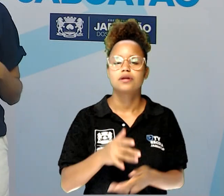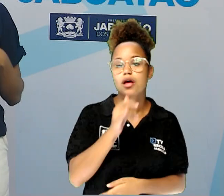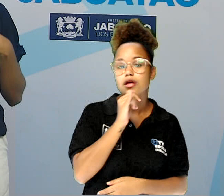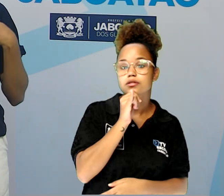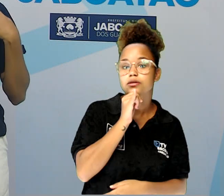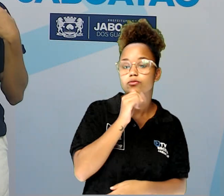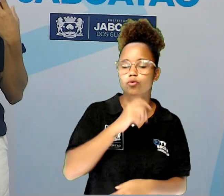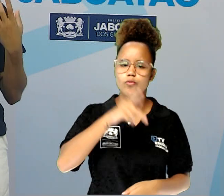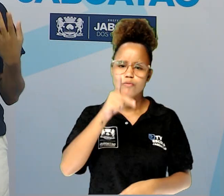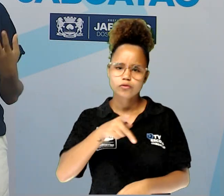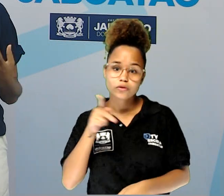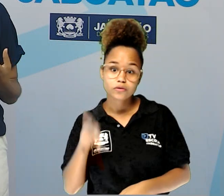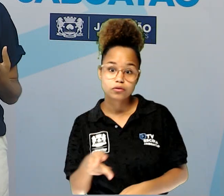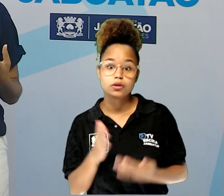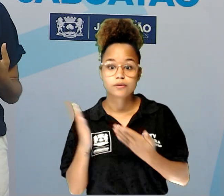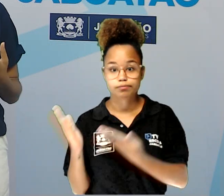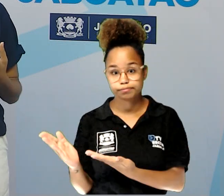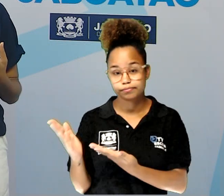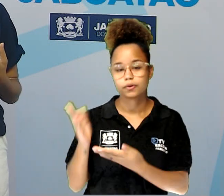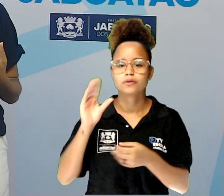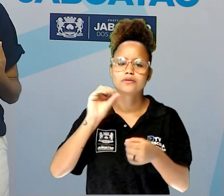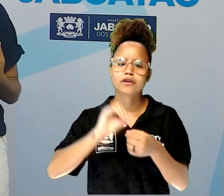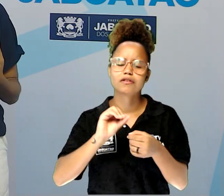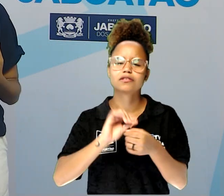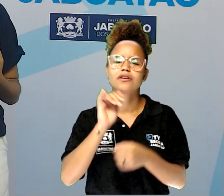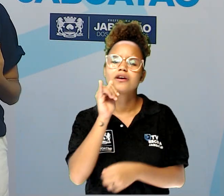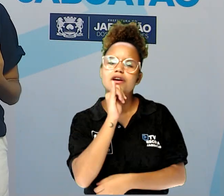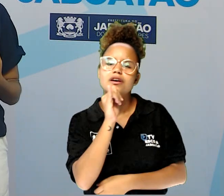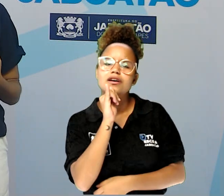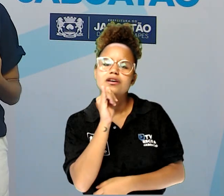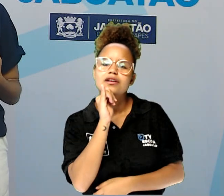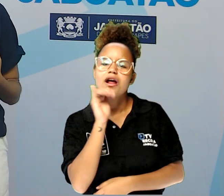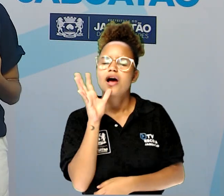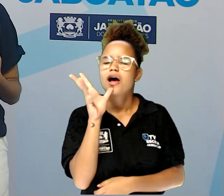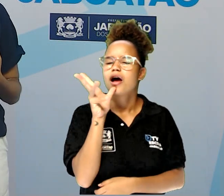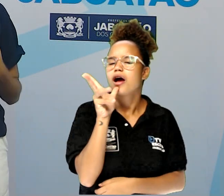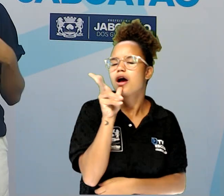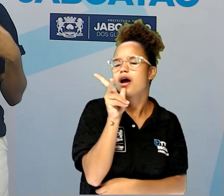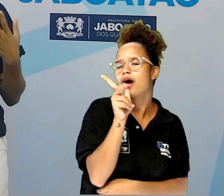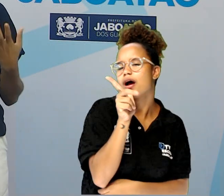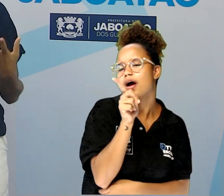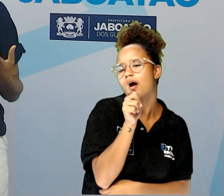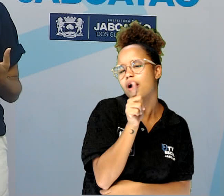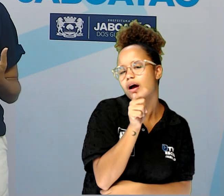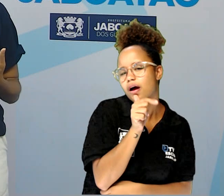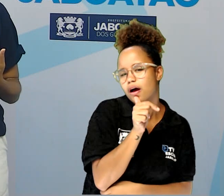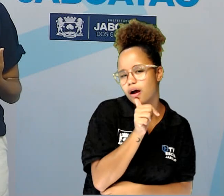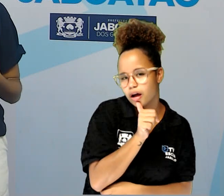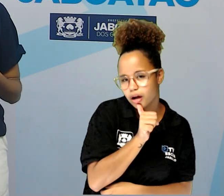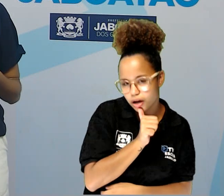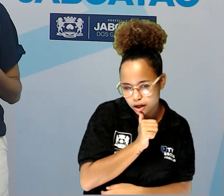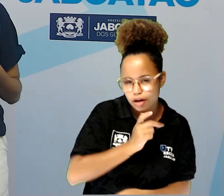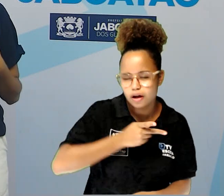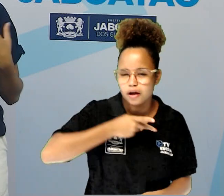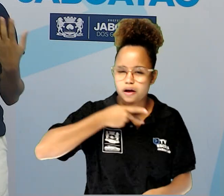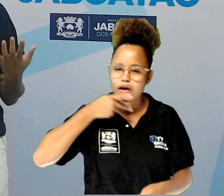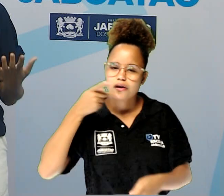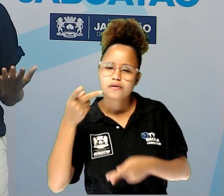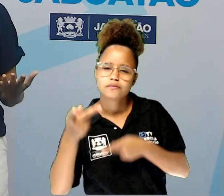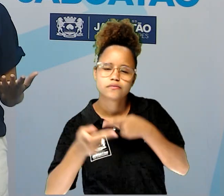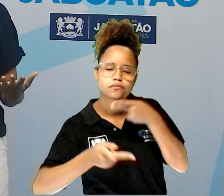Imagina se eu fosse falar